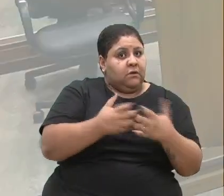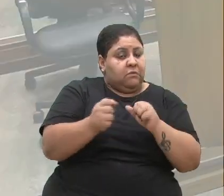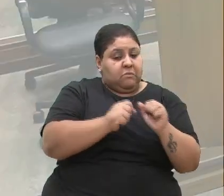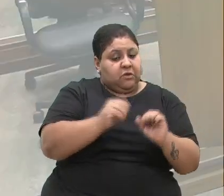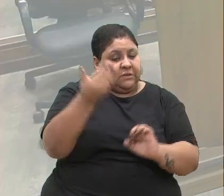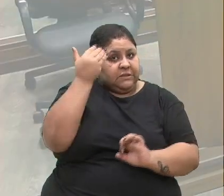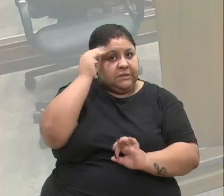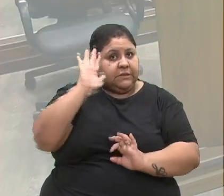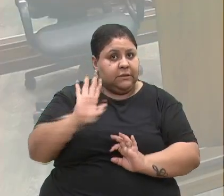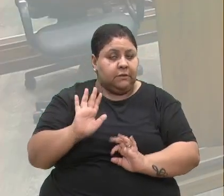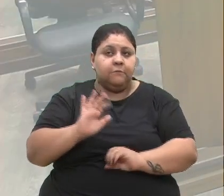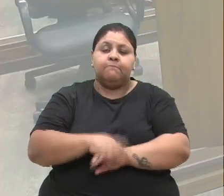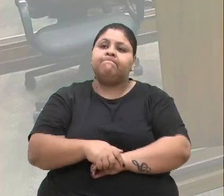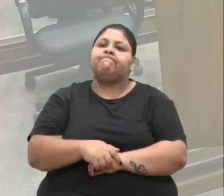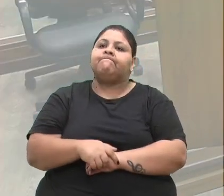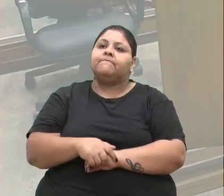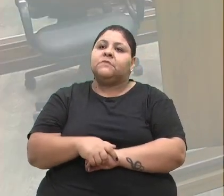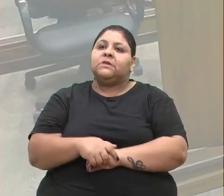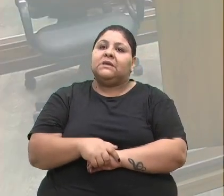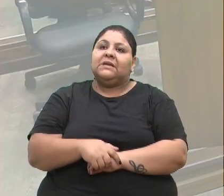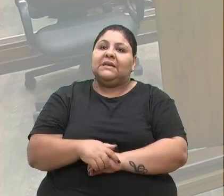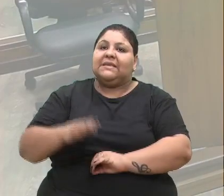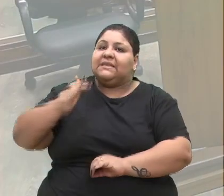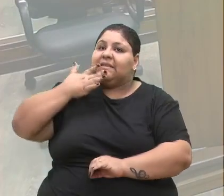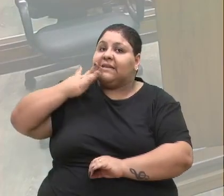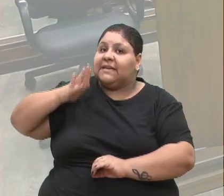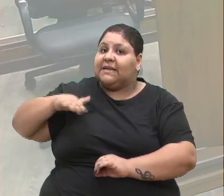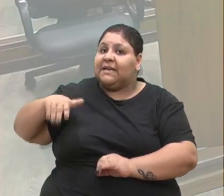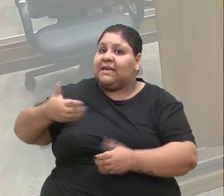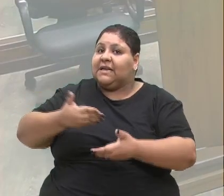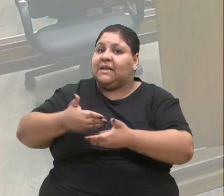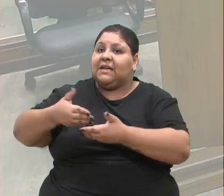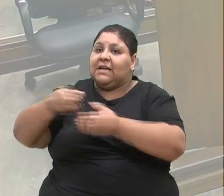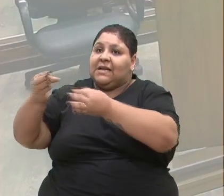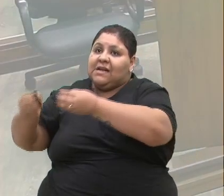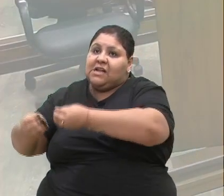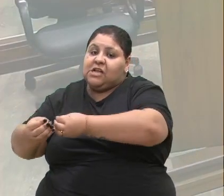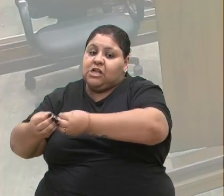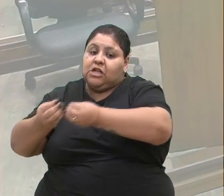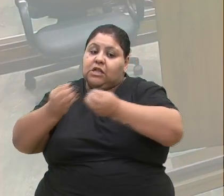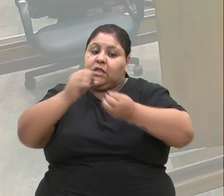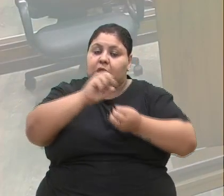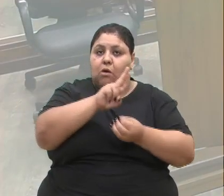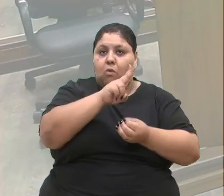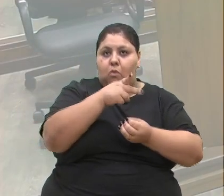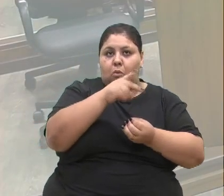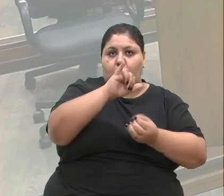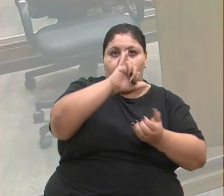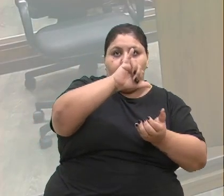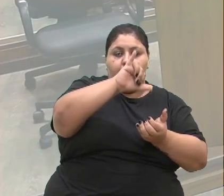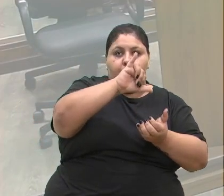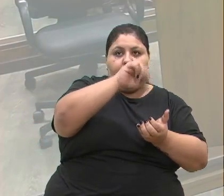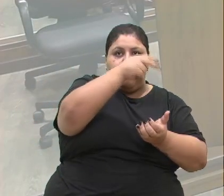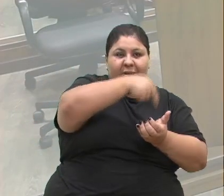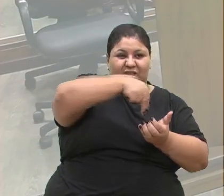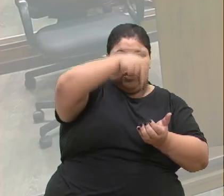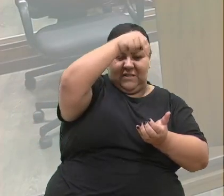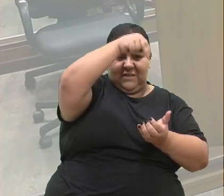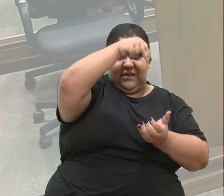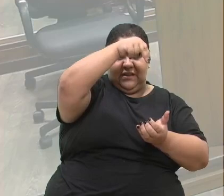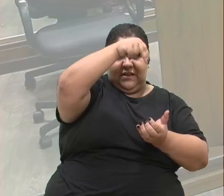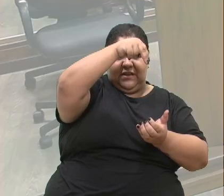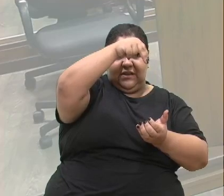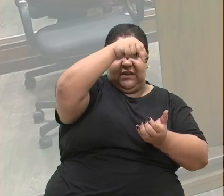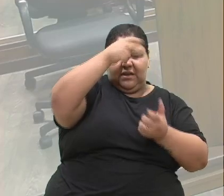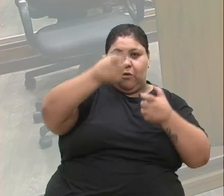entender. Esta criança foi levada da UPA Zona Norte e foi atendida pelo